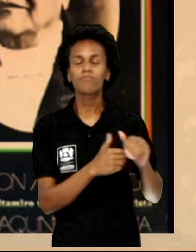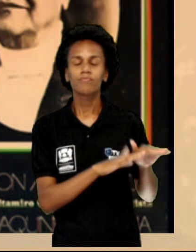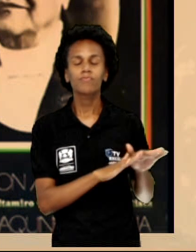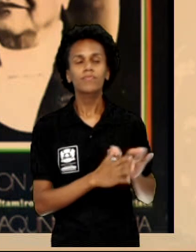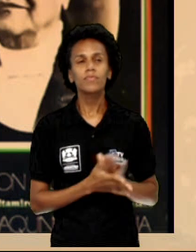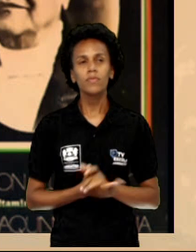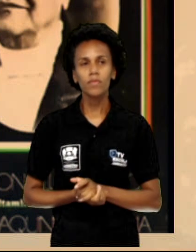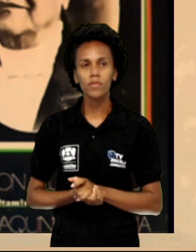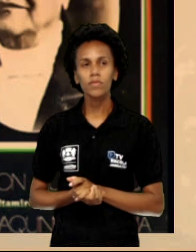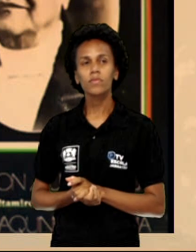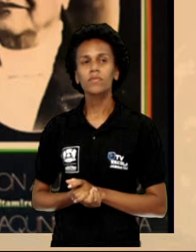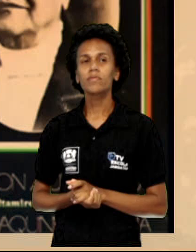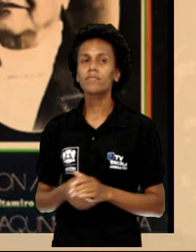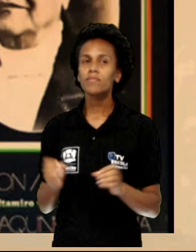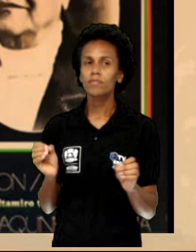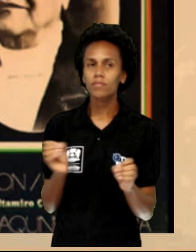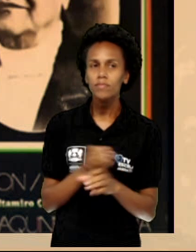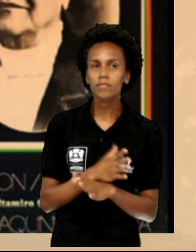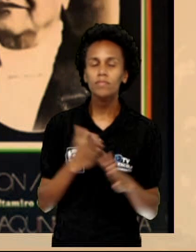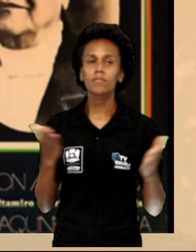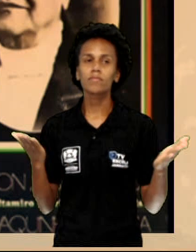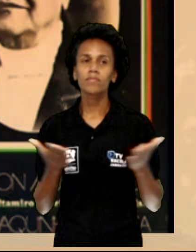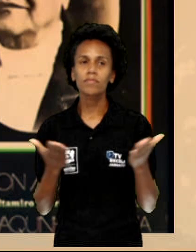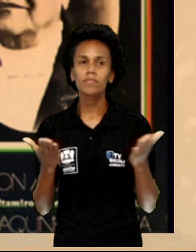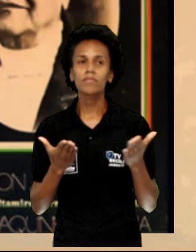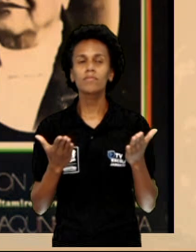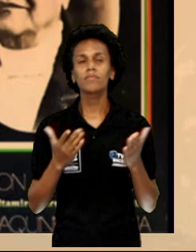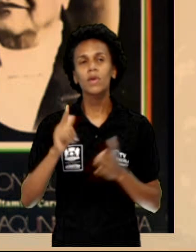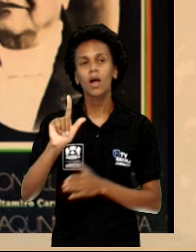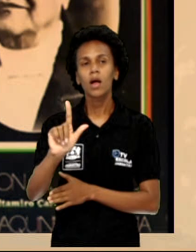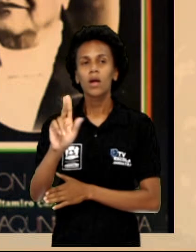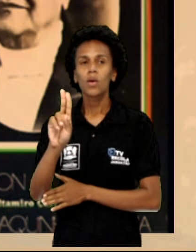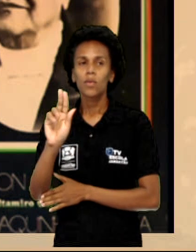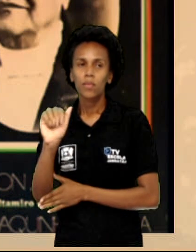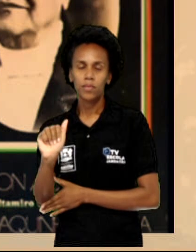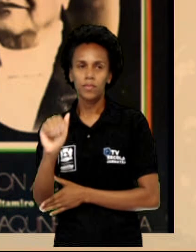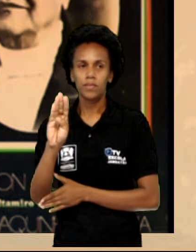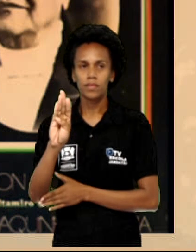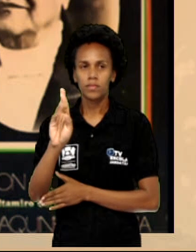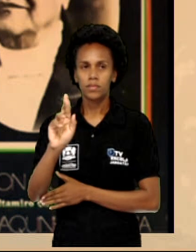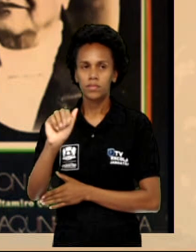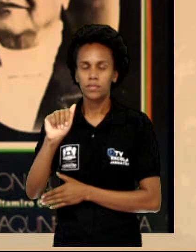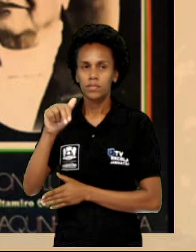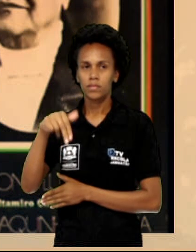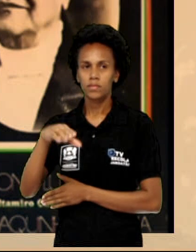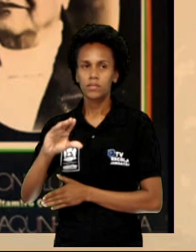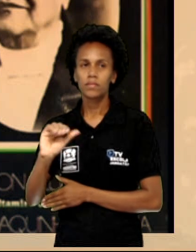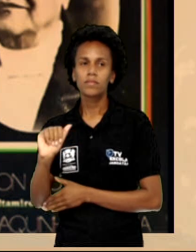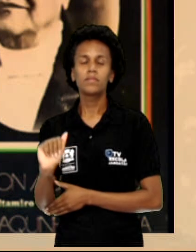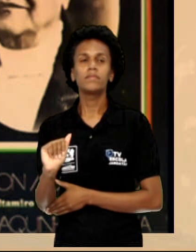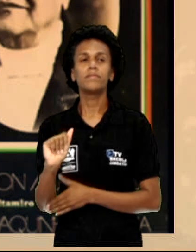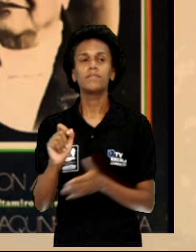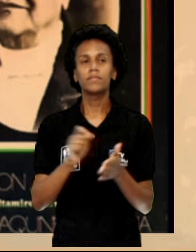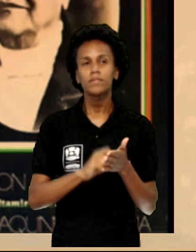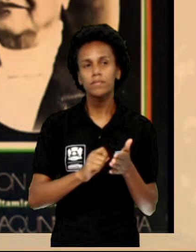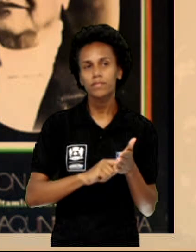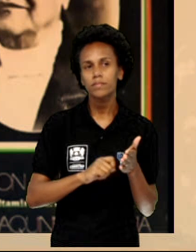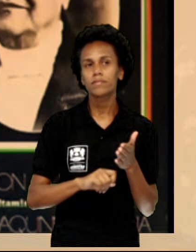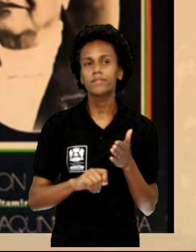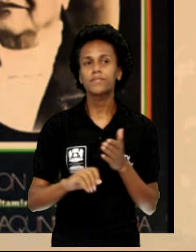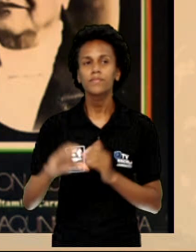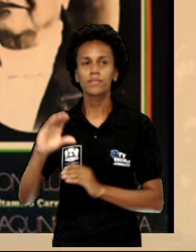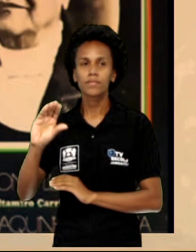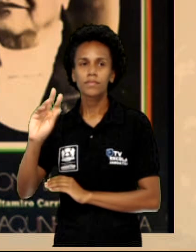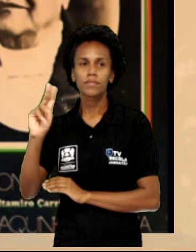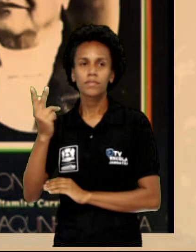Fecharemos hoje com Lua Branca, Chiquinha Gonzaga. Pra mim, uma